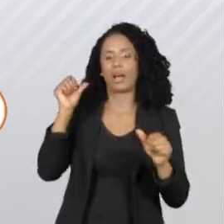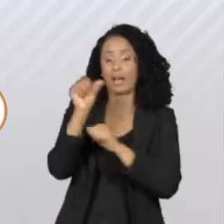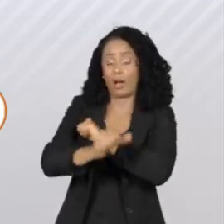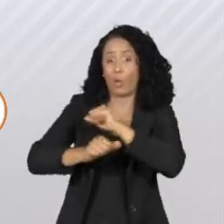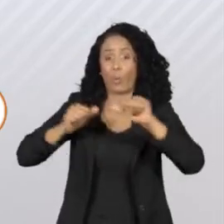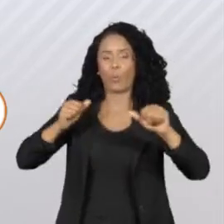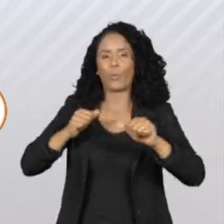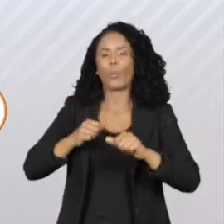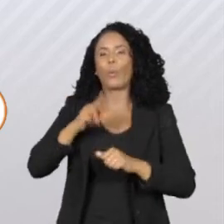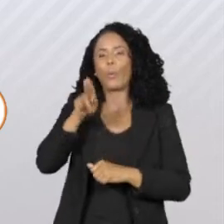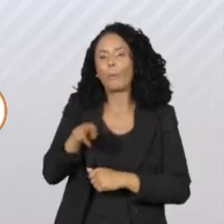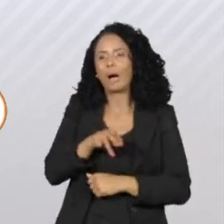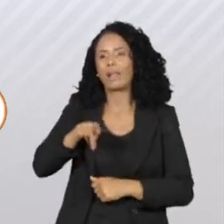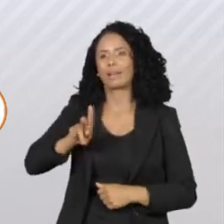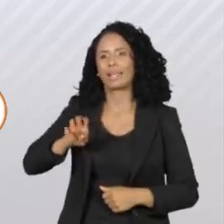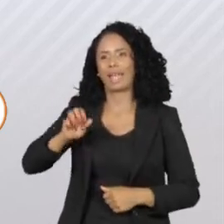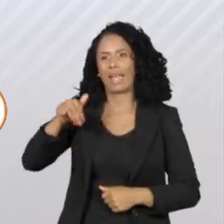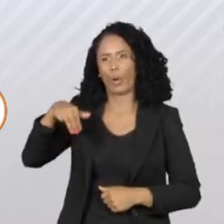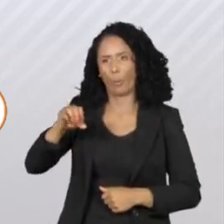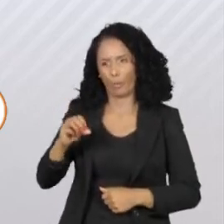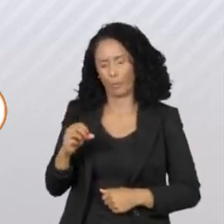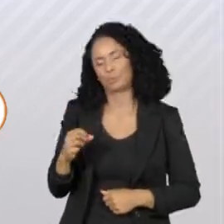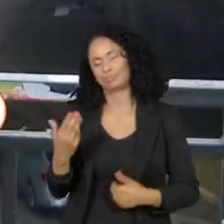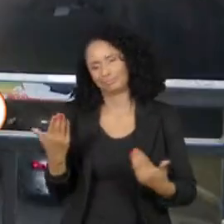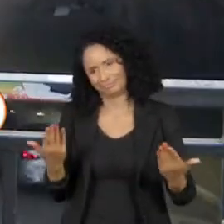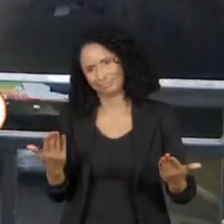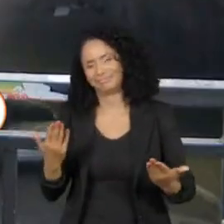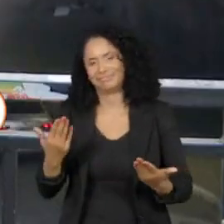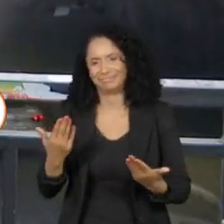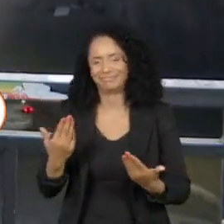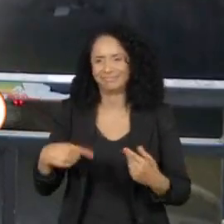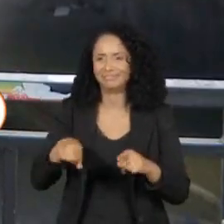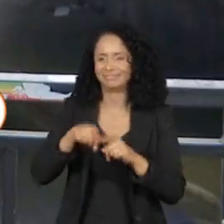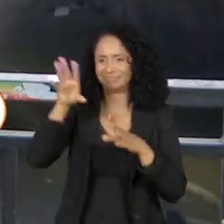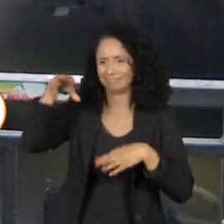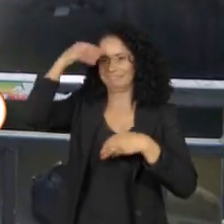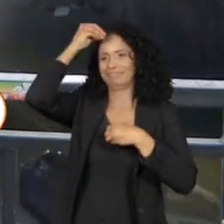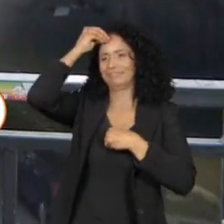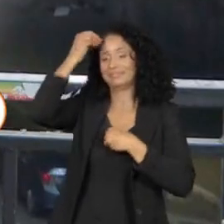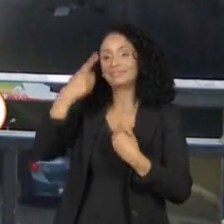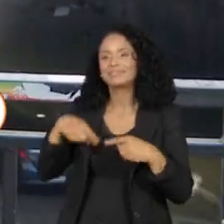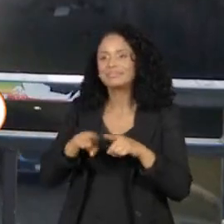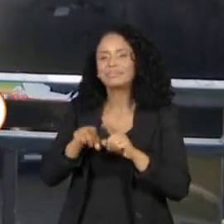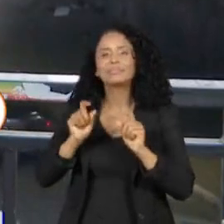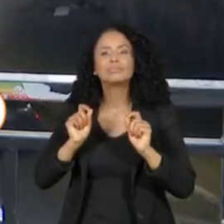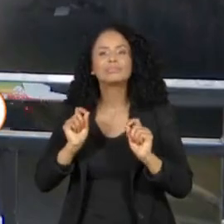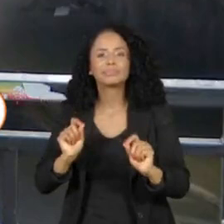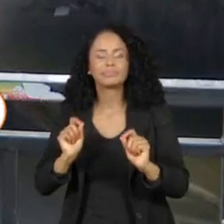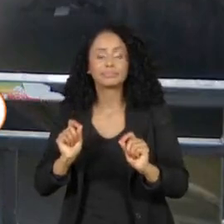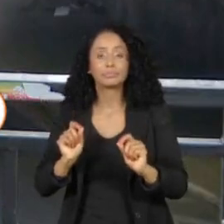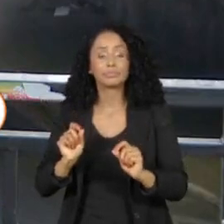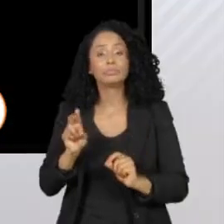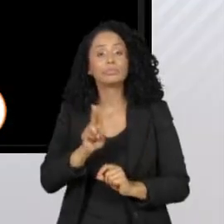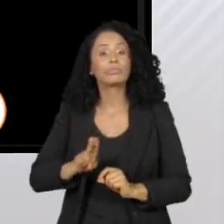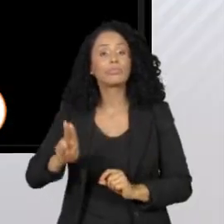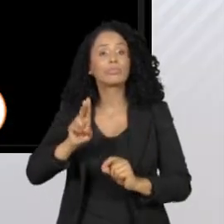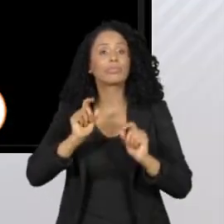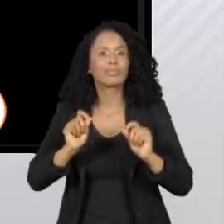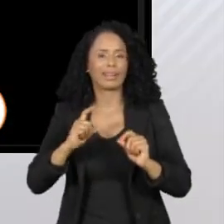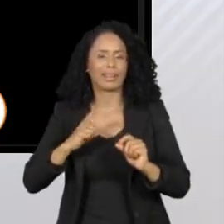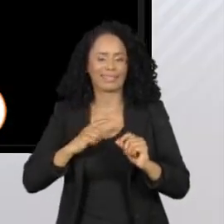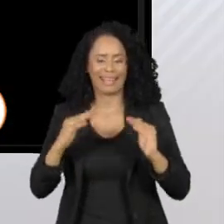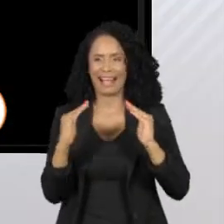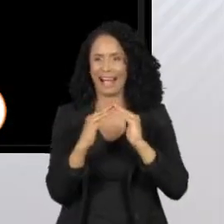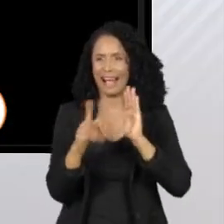Twitter o padre Kelman do segundo turno. Outro assunto muito explorado pelos internautas foi a chamada Casa da